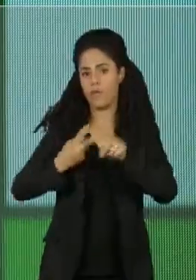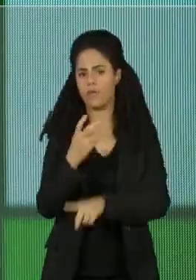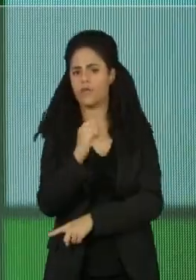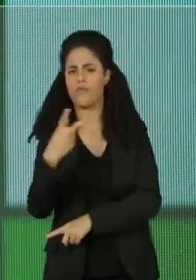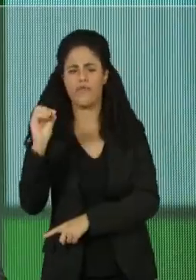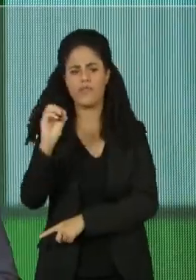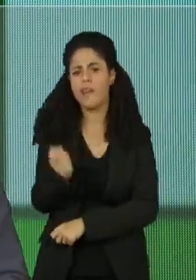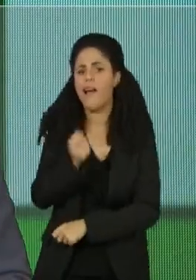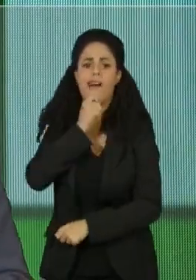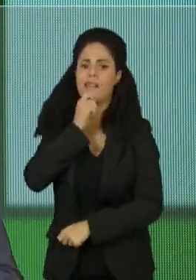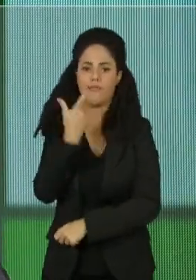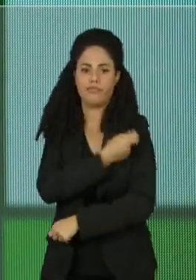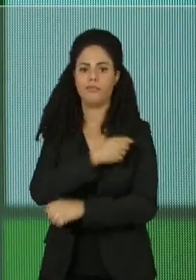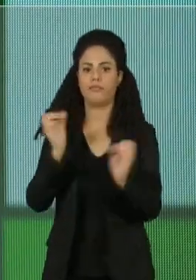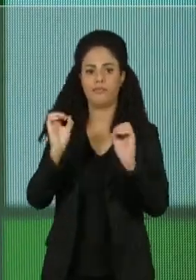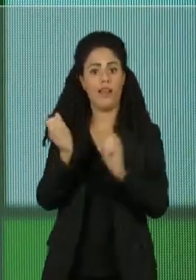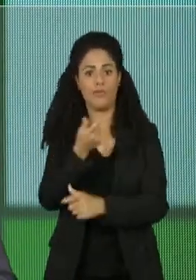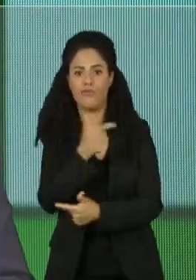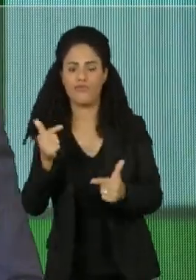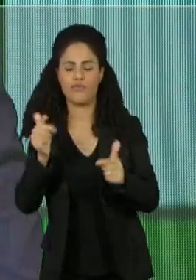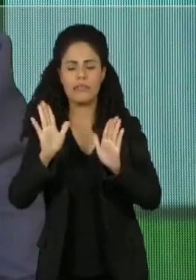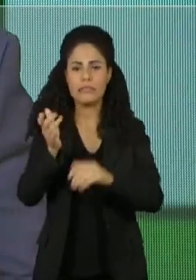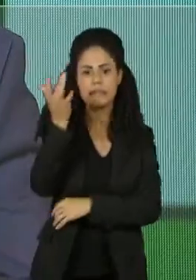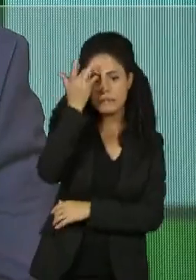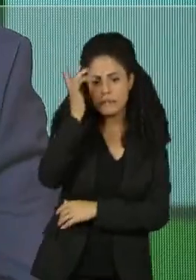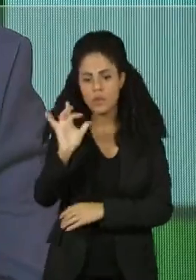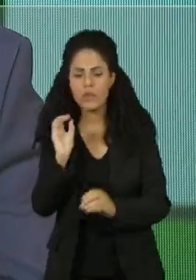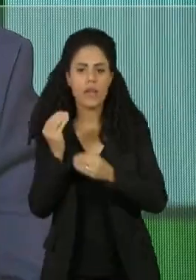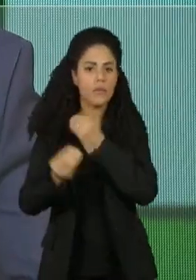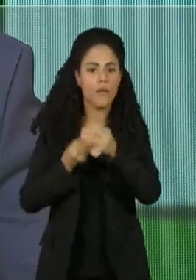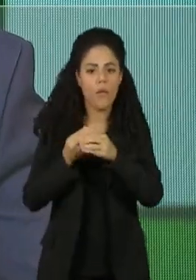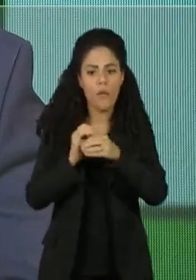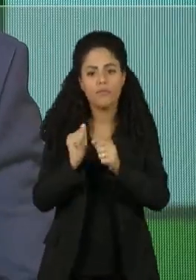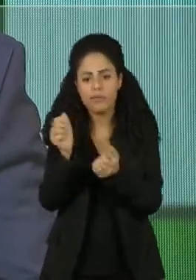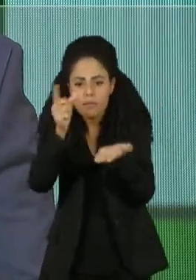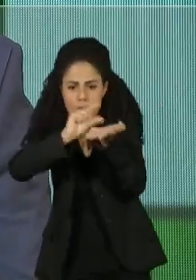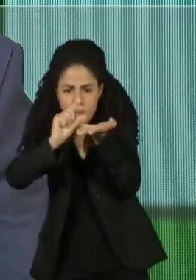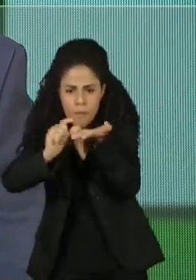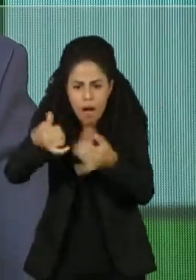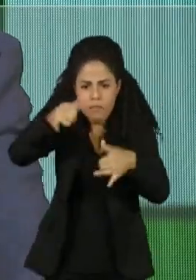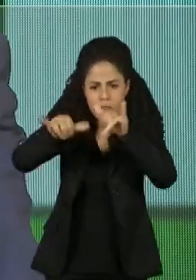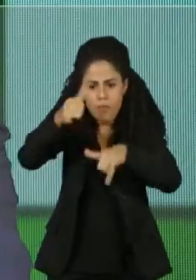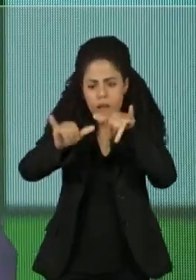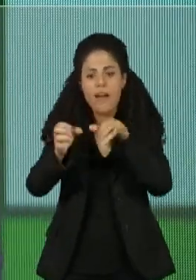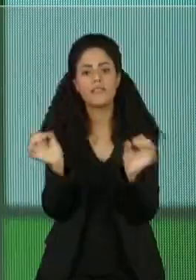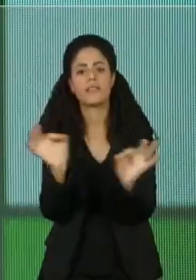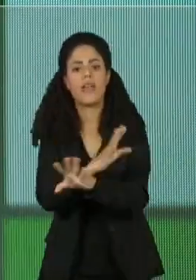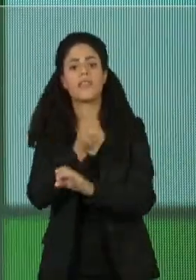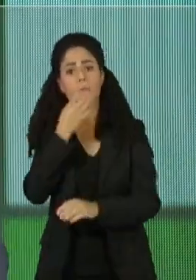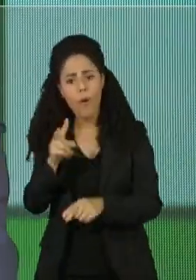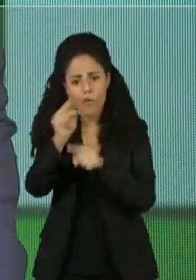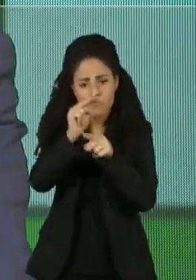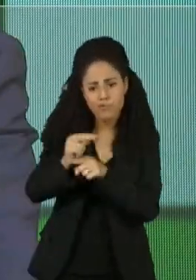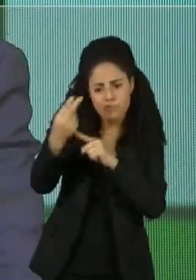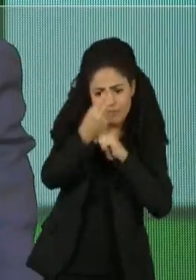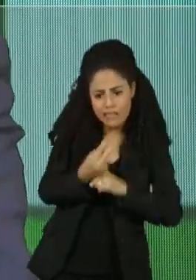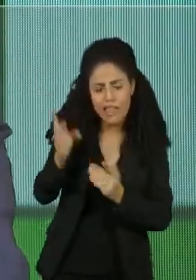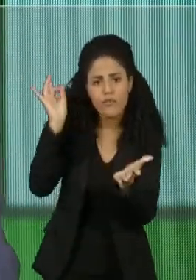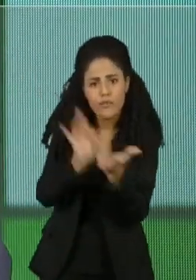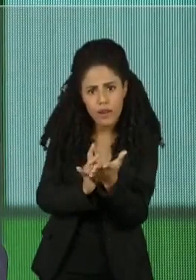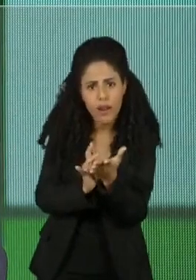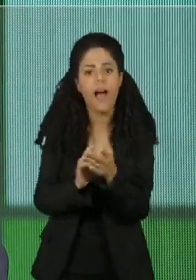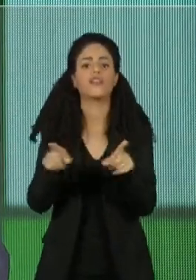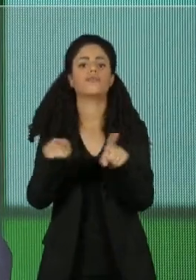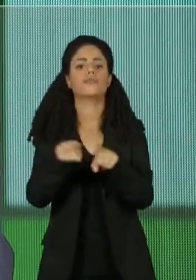vacina ainda não era uma realidade. A gente ainda não sabia se ela ia ser desenvolvida, se ela ia ter eficácia. Esse contrato com a AstraZeneca